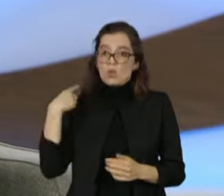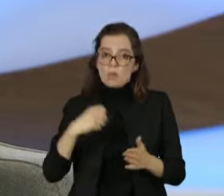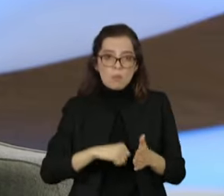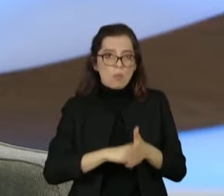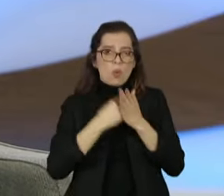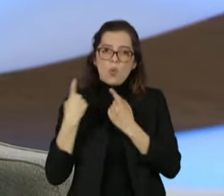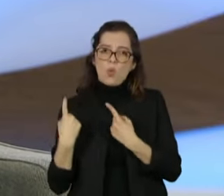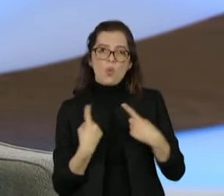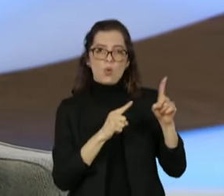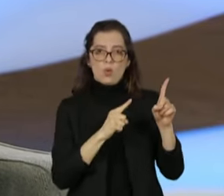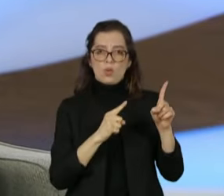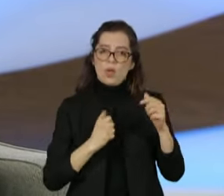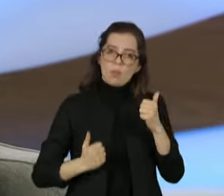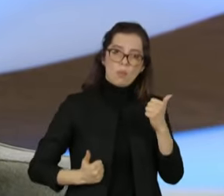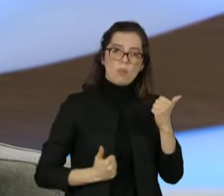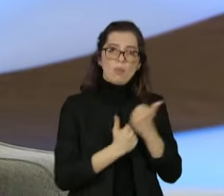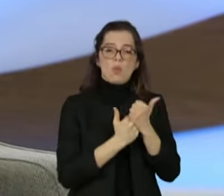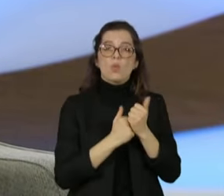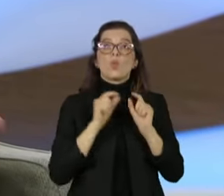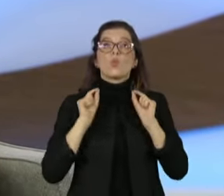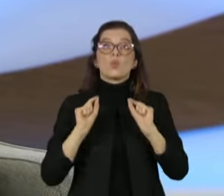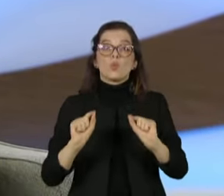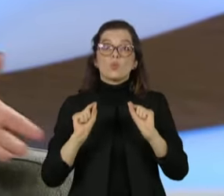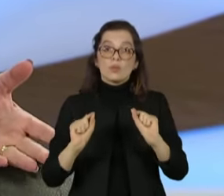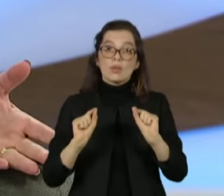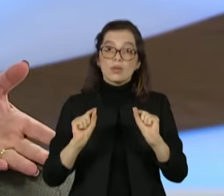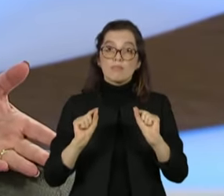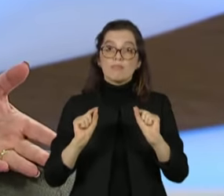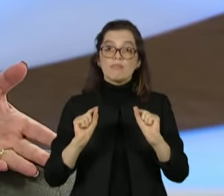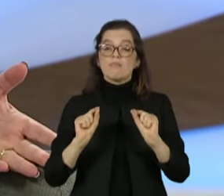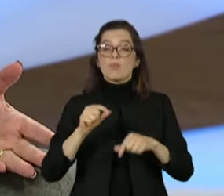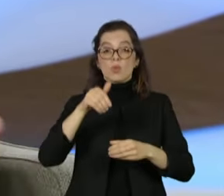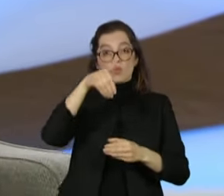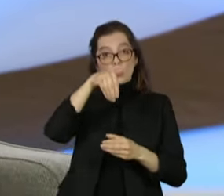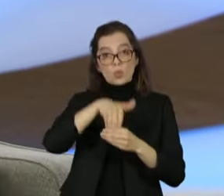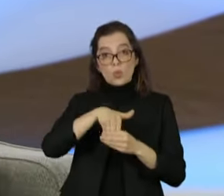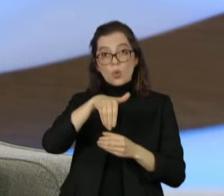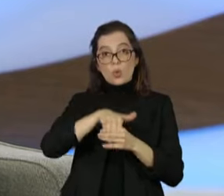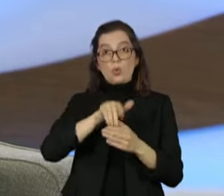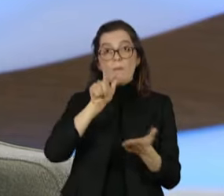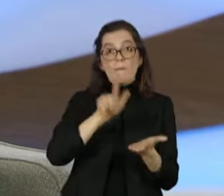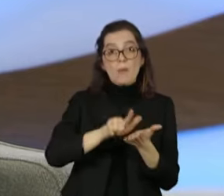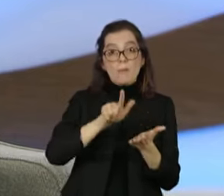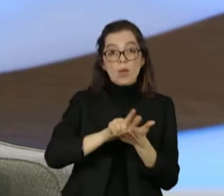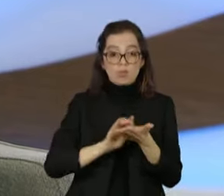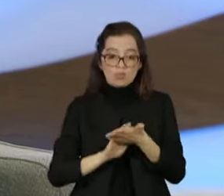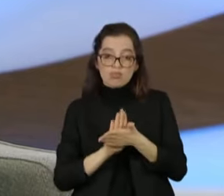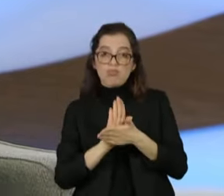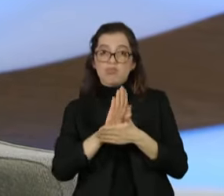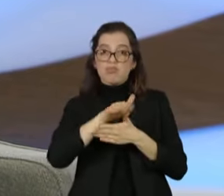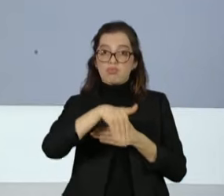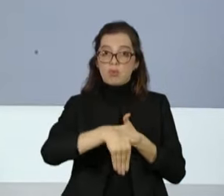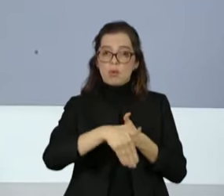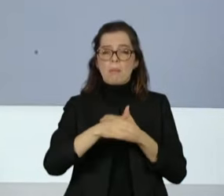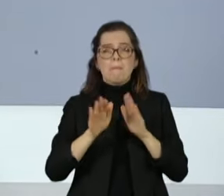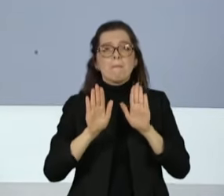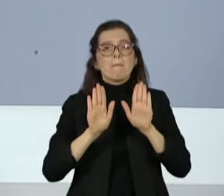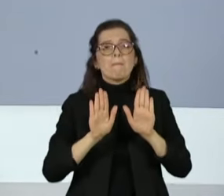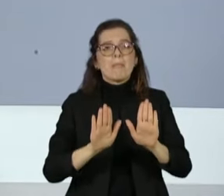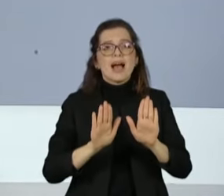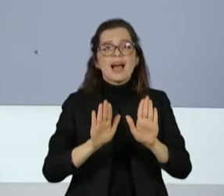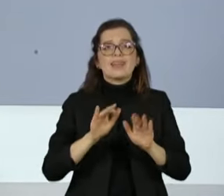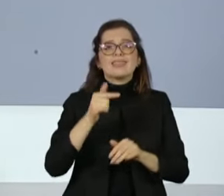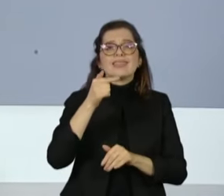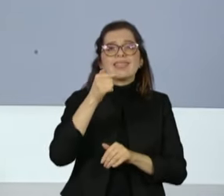de um voto impresso. Mas, depois disso, se passaram sete anos, onde nós fizemos audiências públicas, o TSE esteve